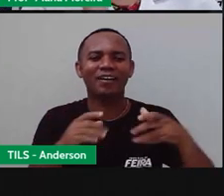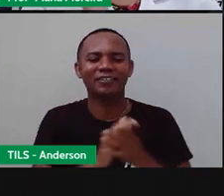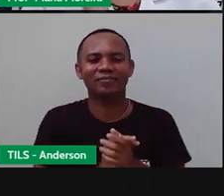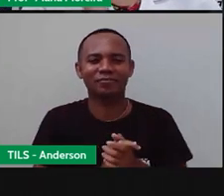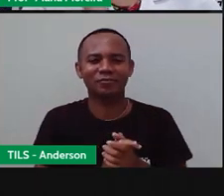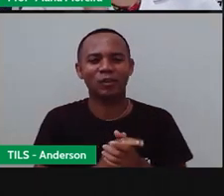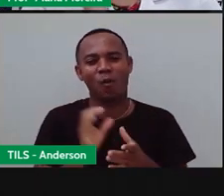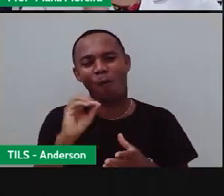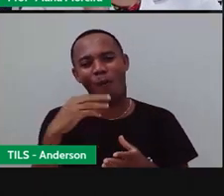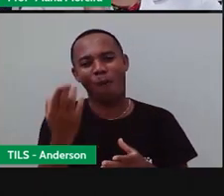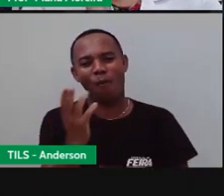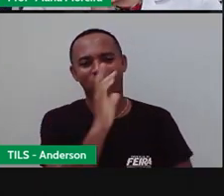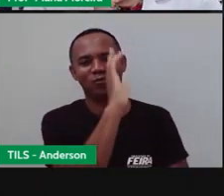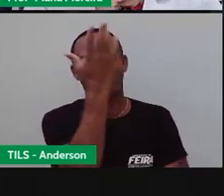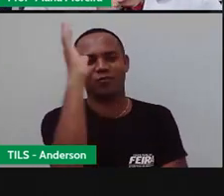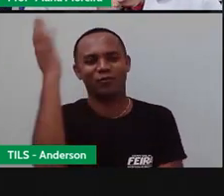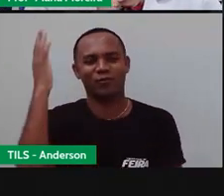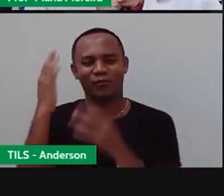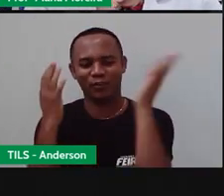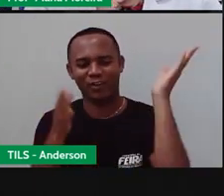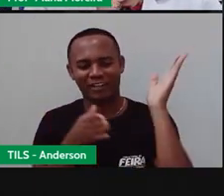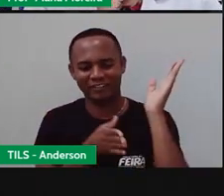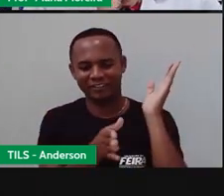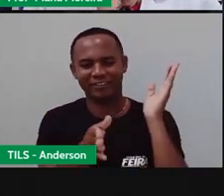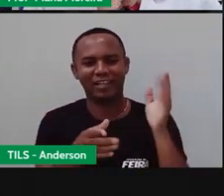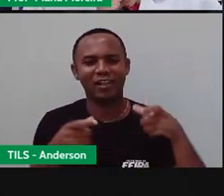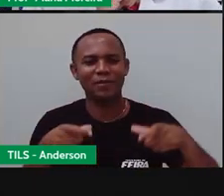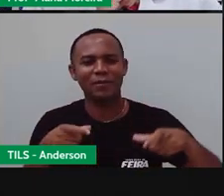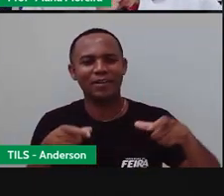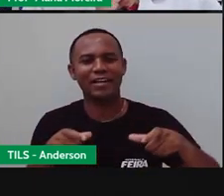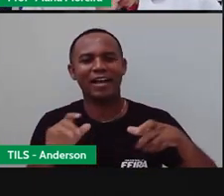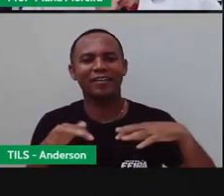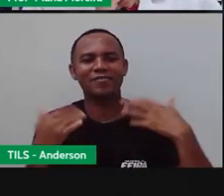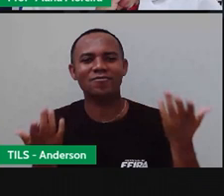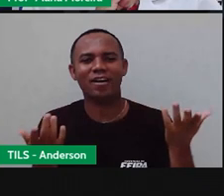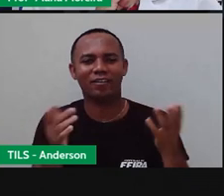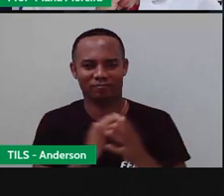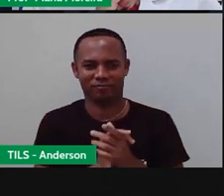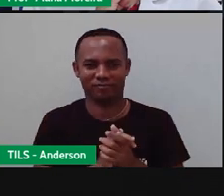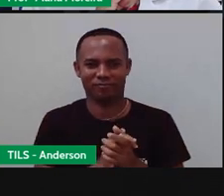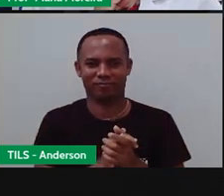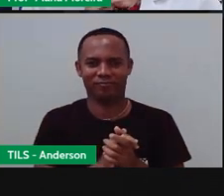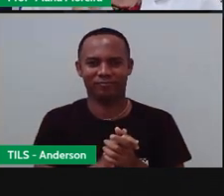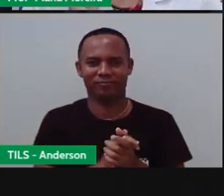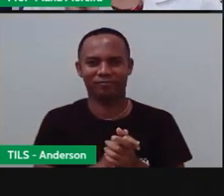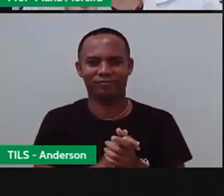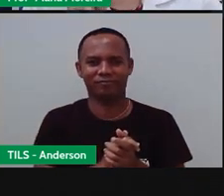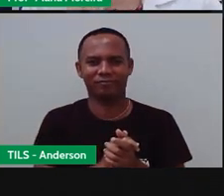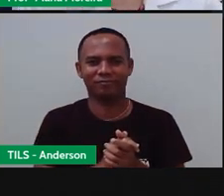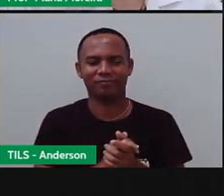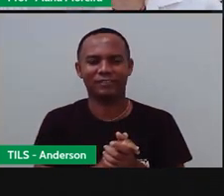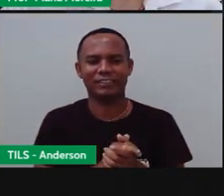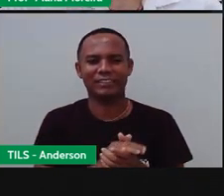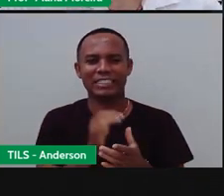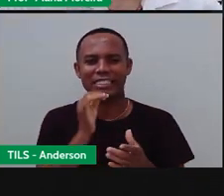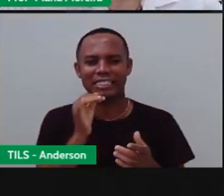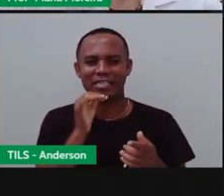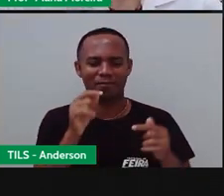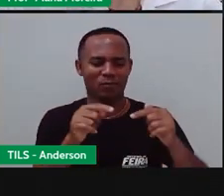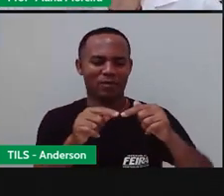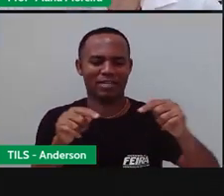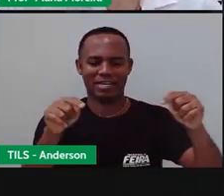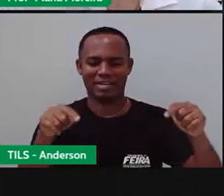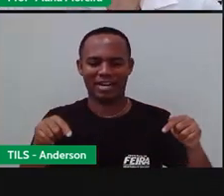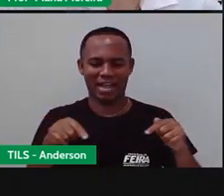floresta? Será? No zoológico? Onde será que o hipopótamo Horácio morava? Ao sair da caixa